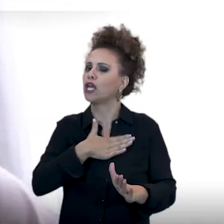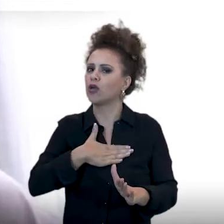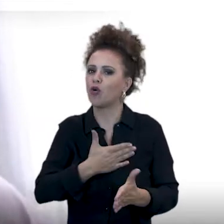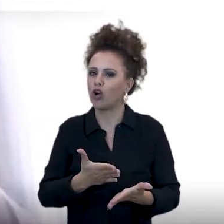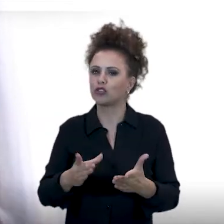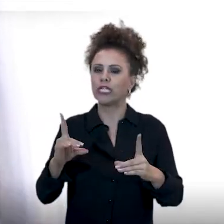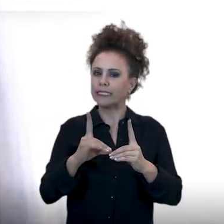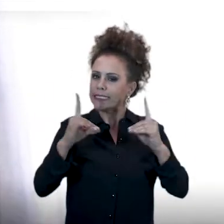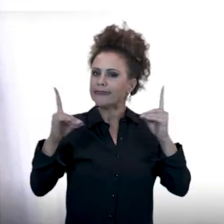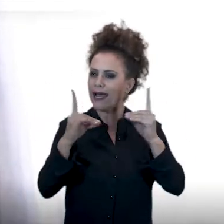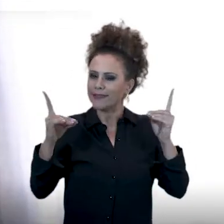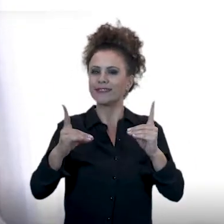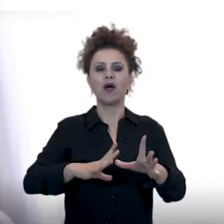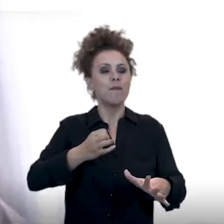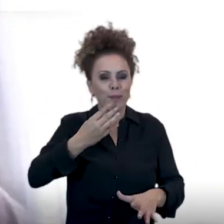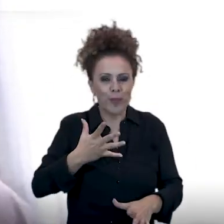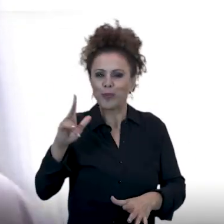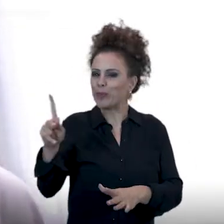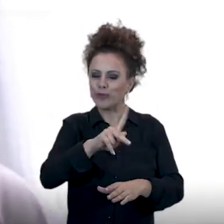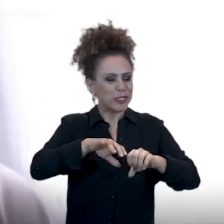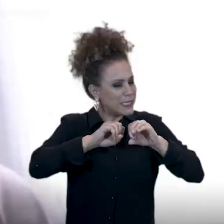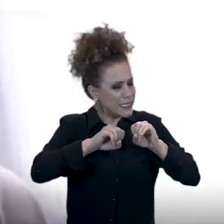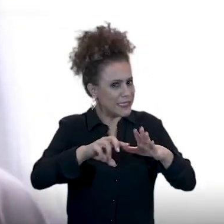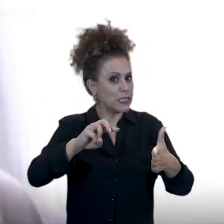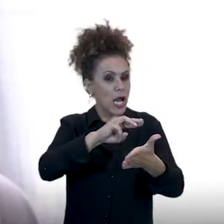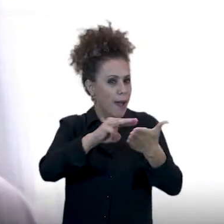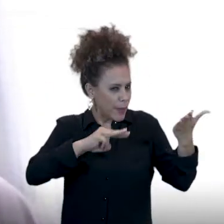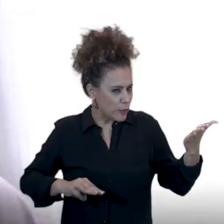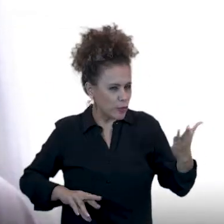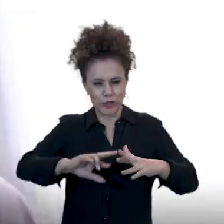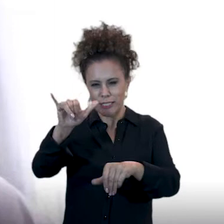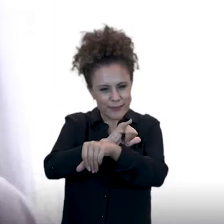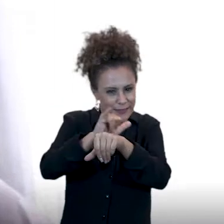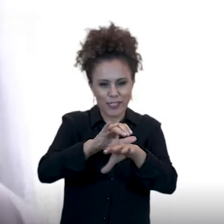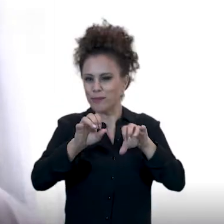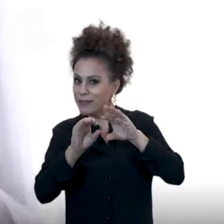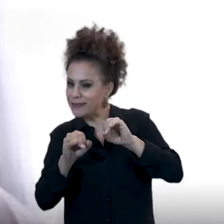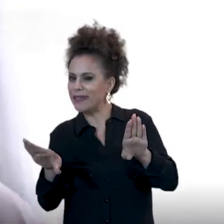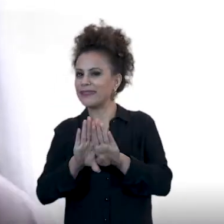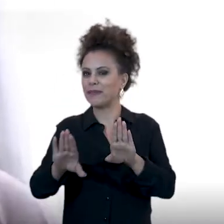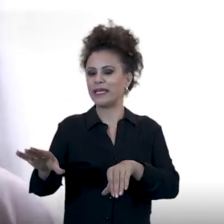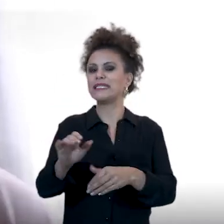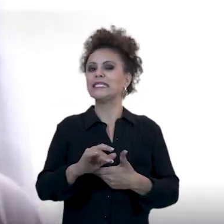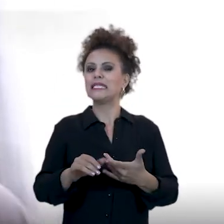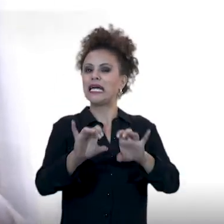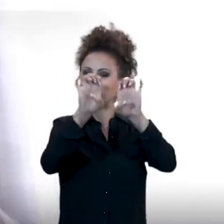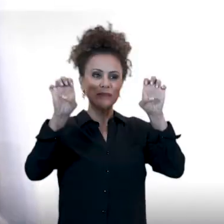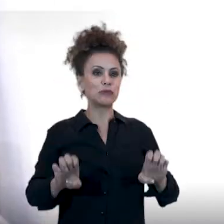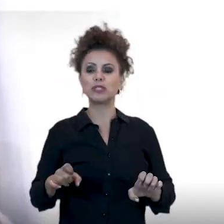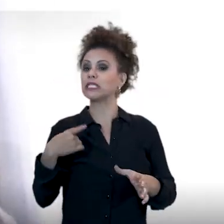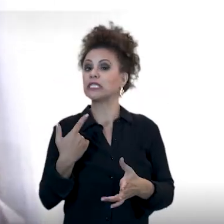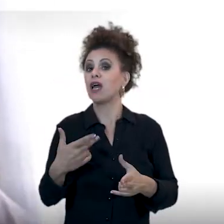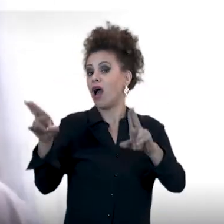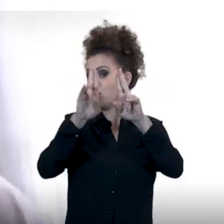didática dele por si só, né? A maneira como os professores, eles elaboram, organizam as aulas e ao mesmo tempo a infraestrutura e as